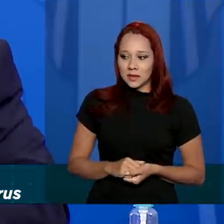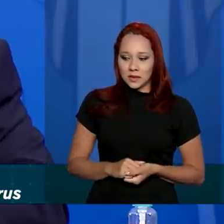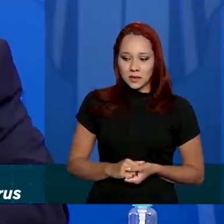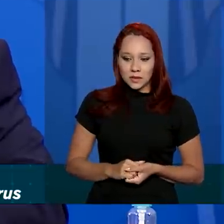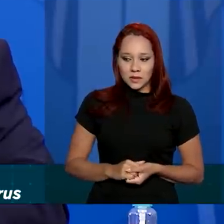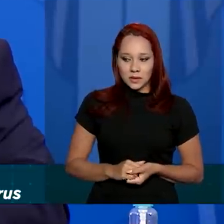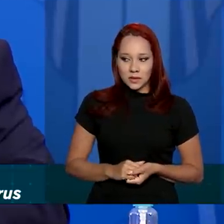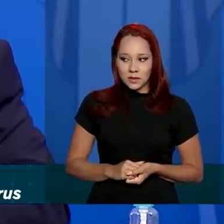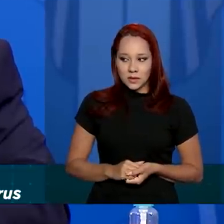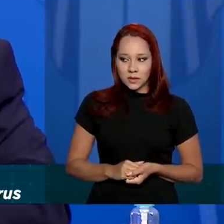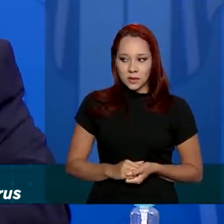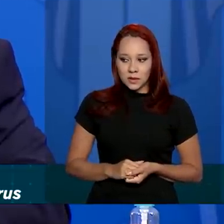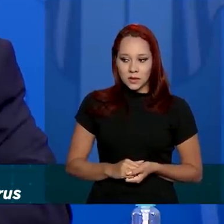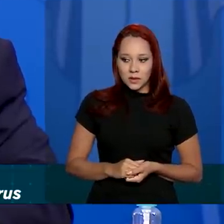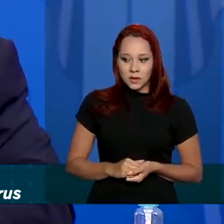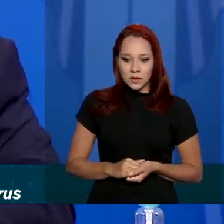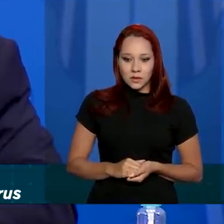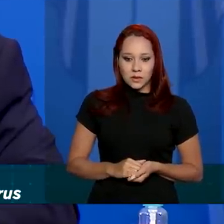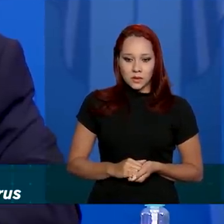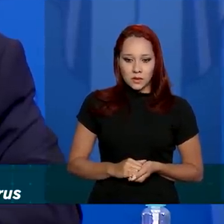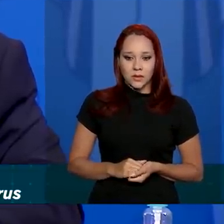Treinamento, data,